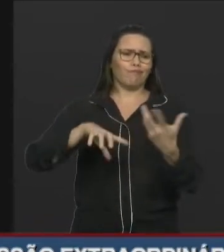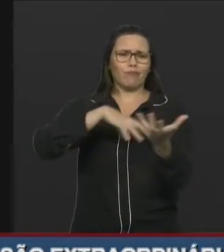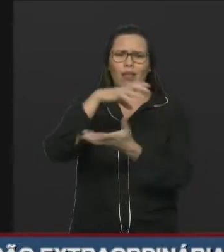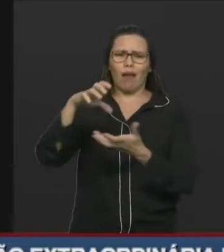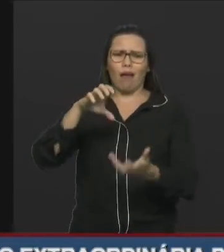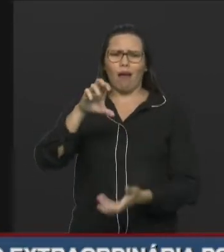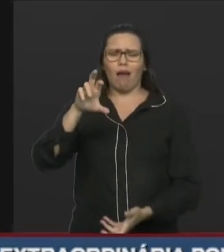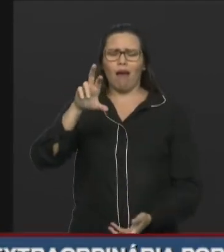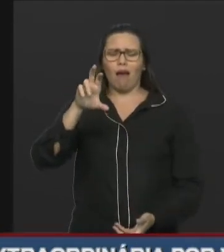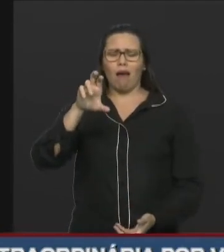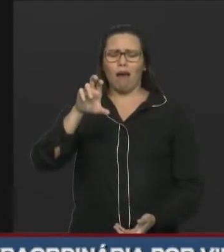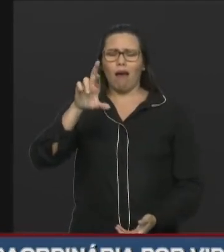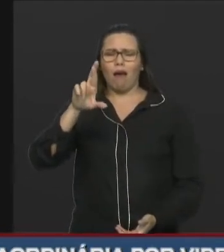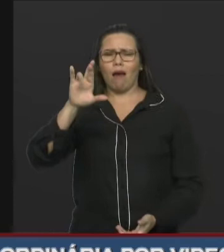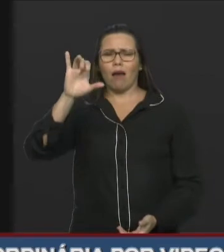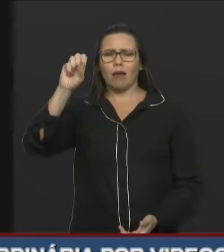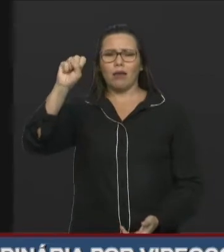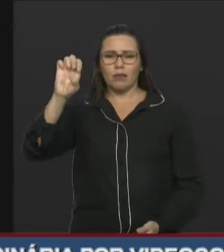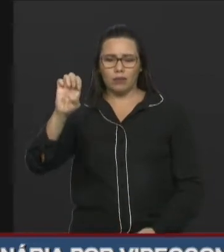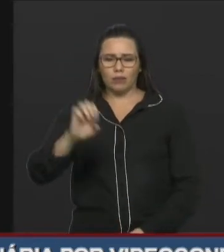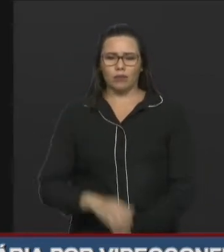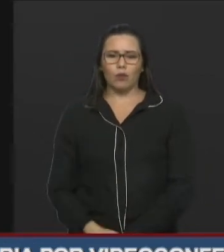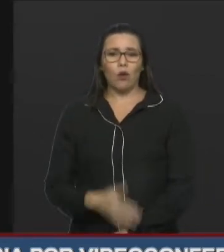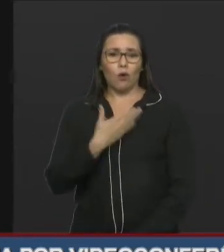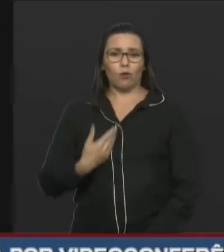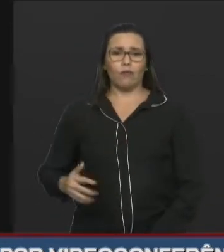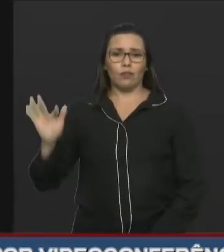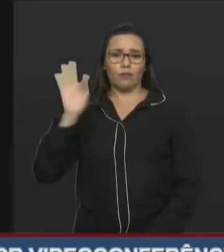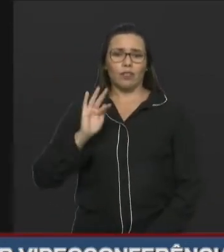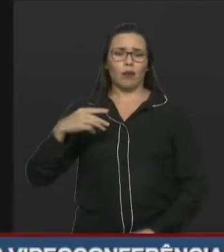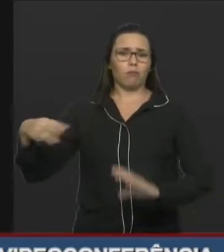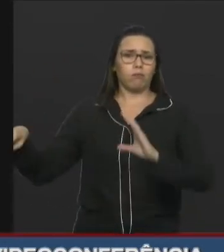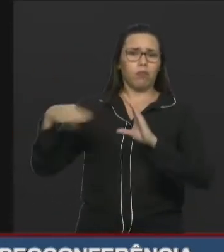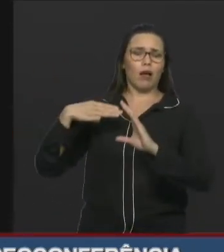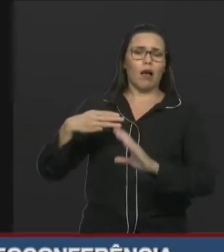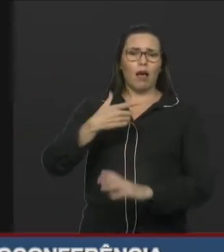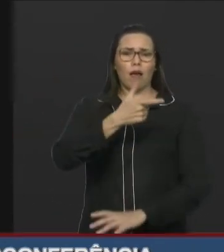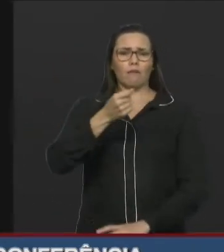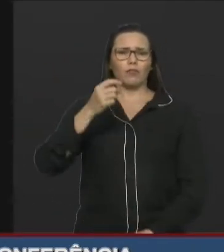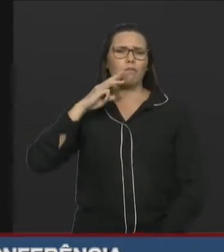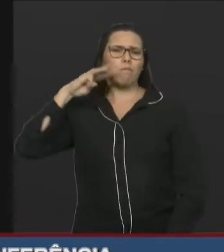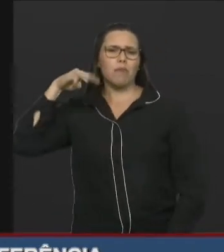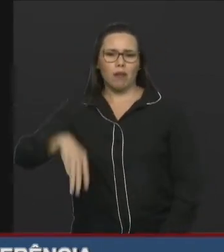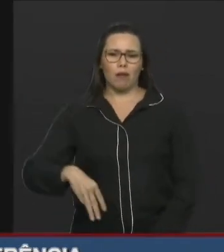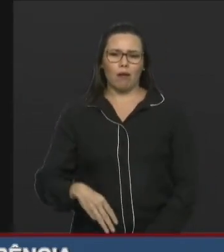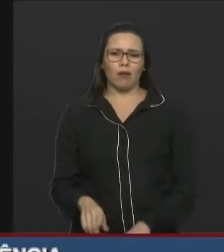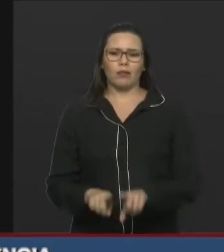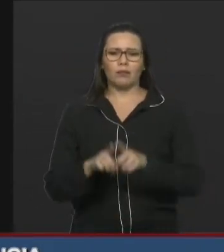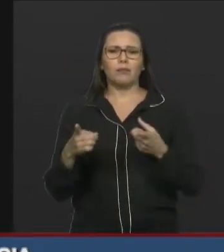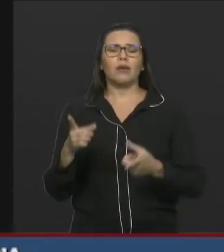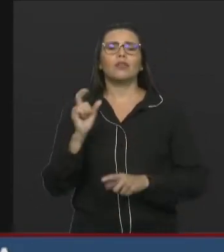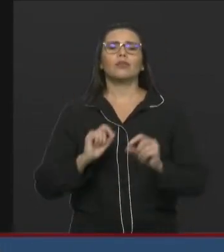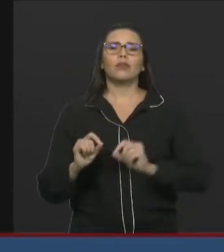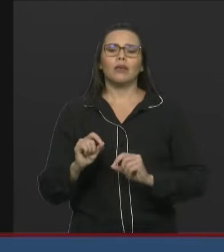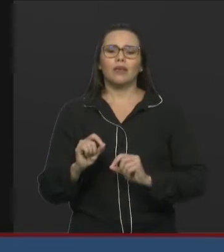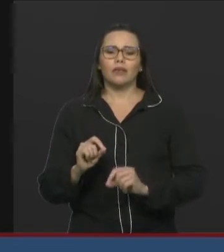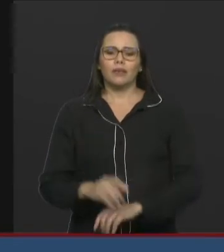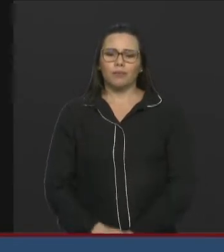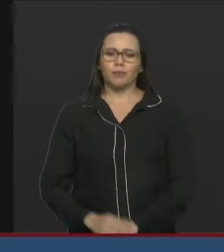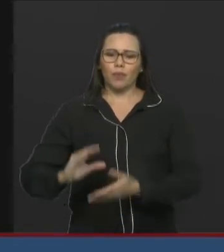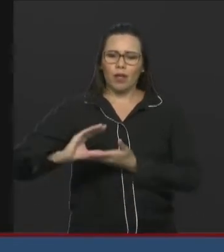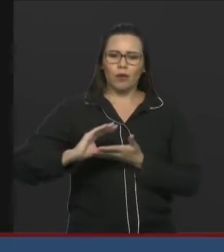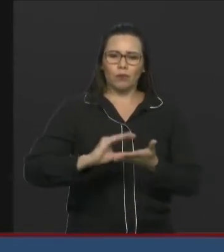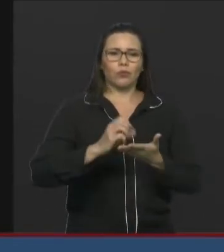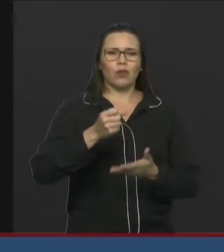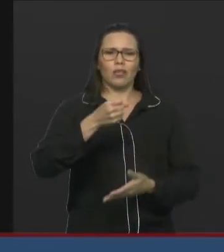mandou 20 milhões para o Maranhão, mas veja só o que ele fez. Ele fez a distribuição diretamente de 14